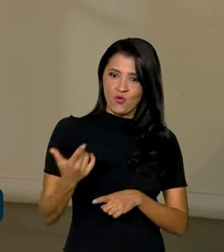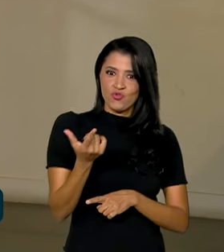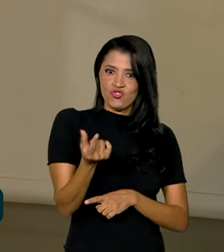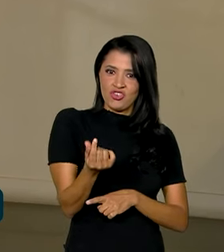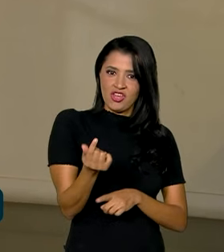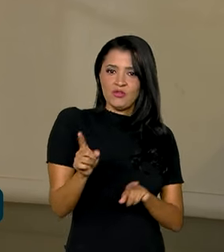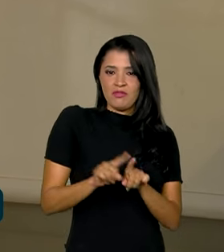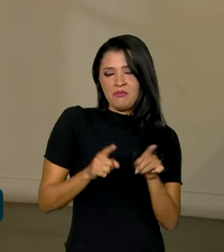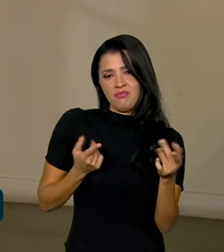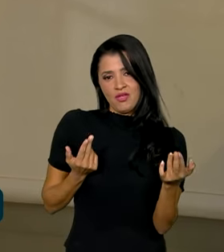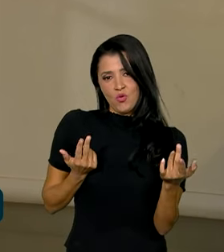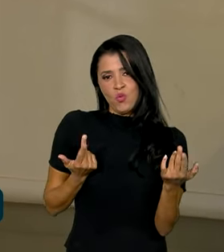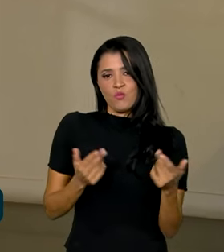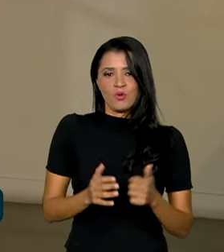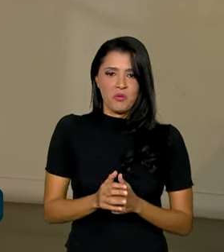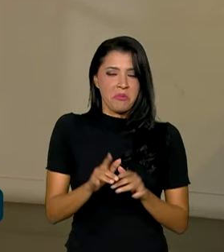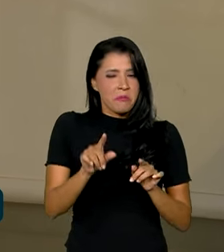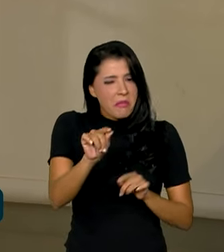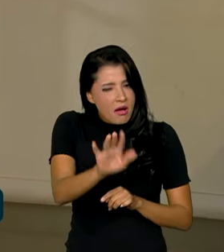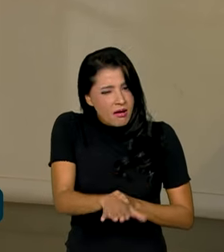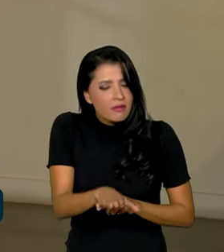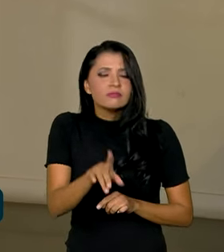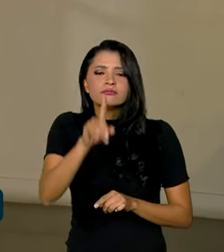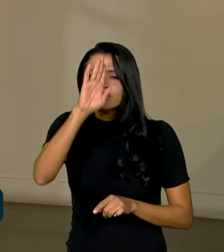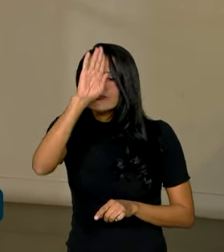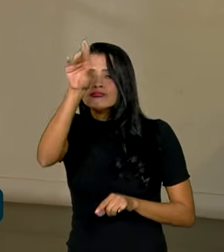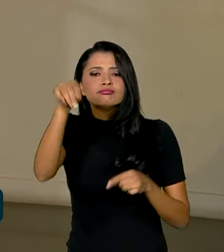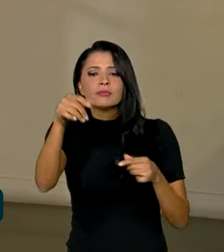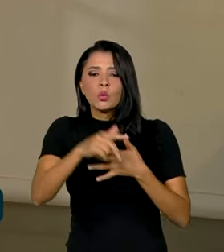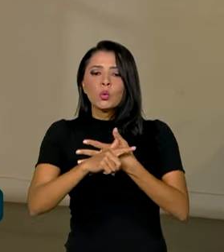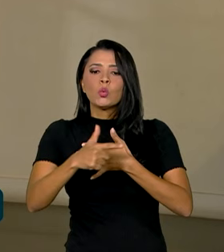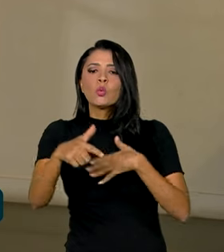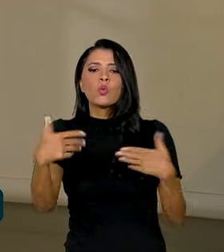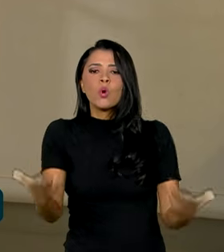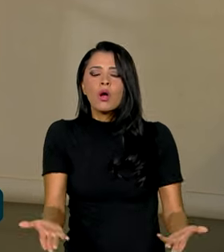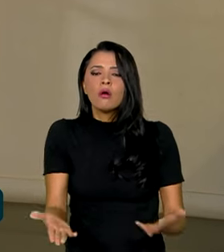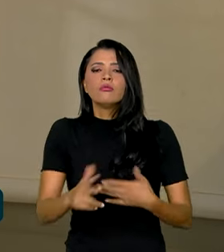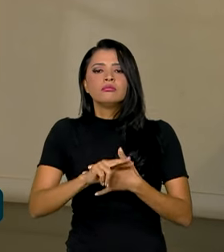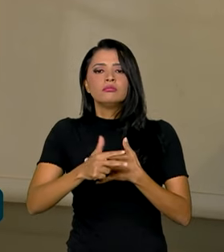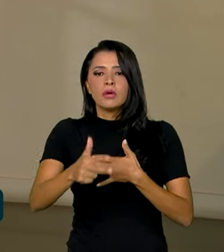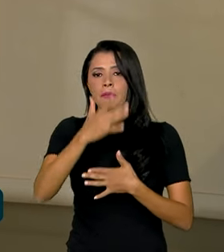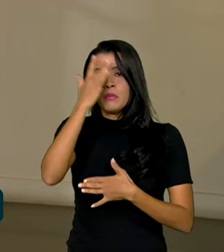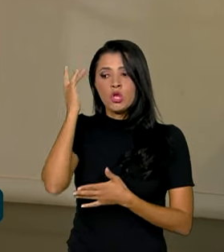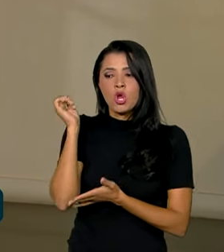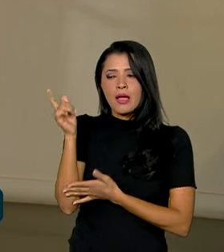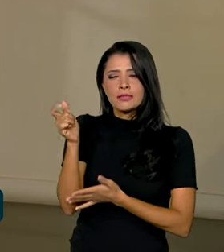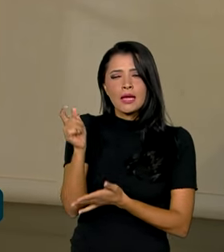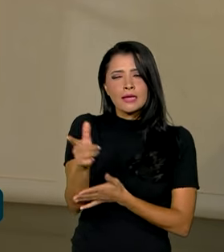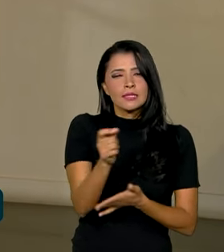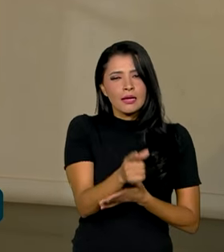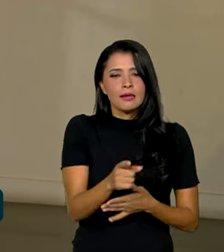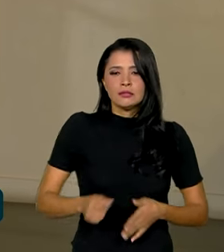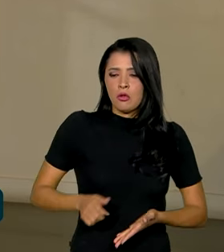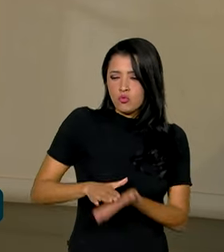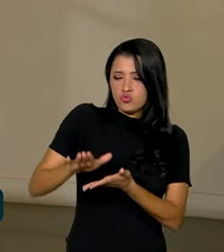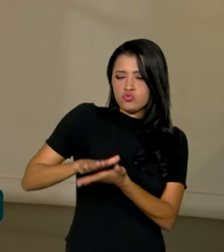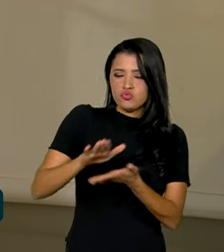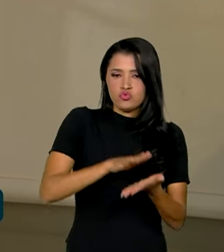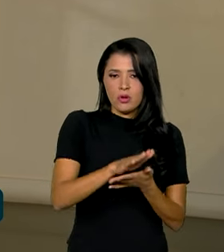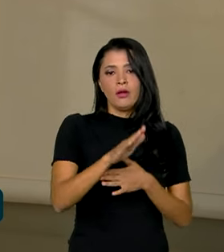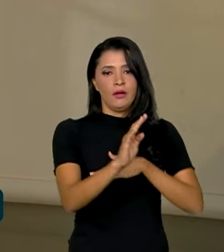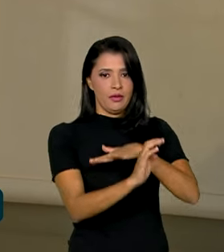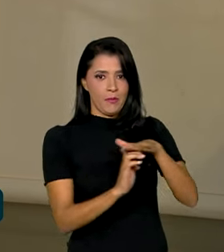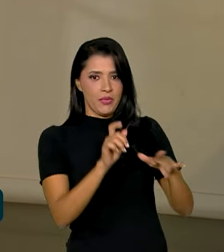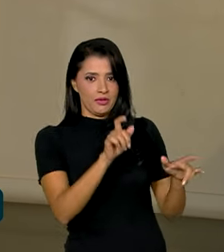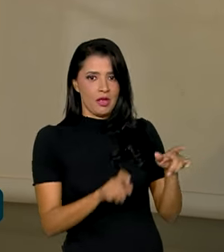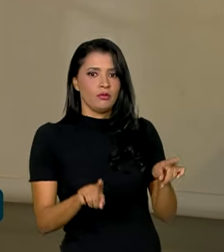também fica mais baixo. E aí, qual é a principal consequência? As pessoas passam a consumir mais. E aí, os empresários passam também